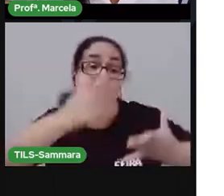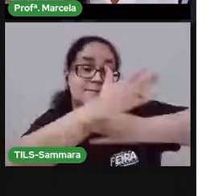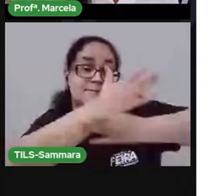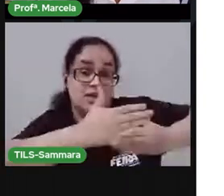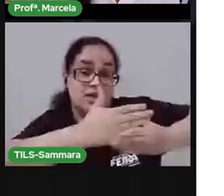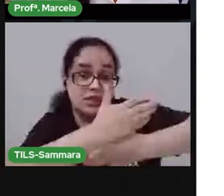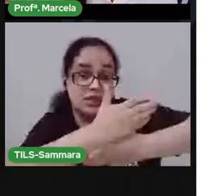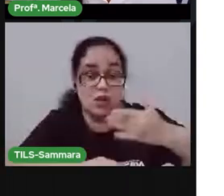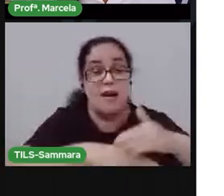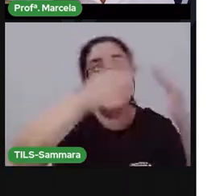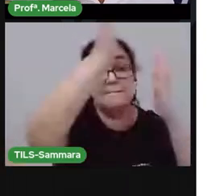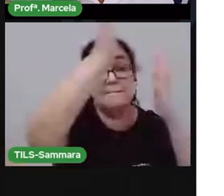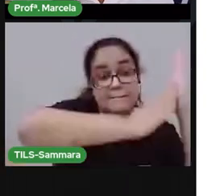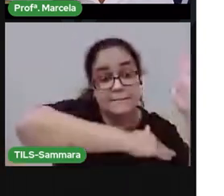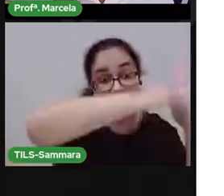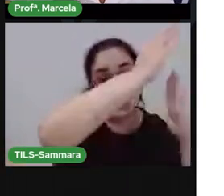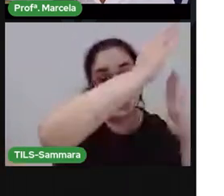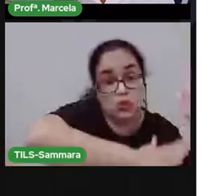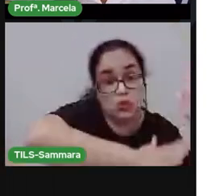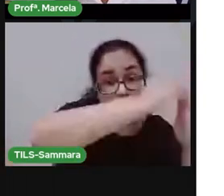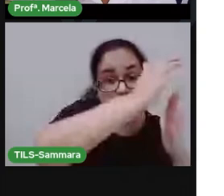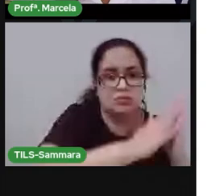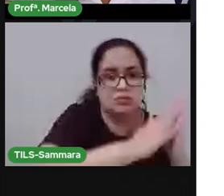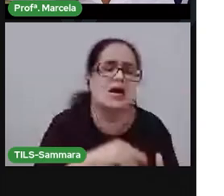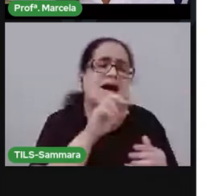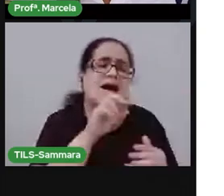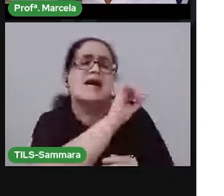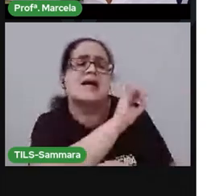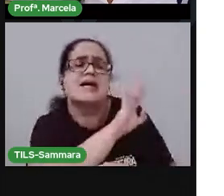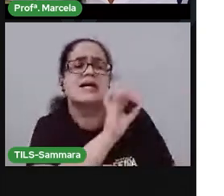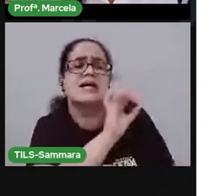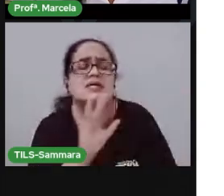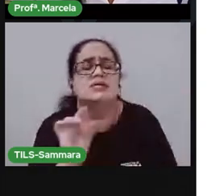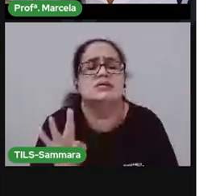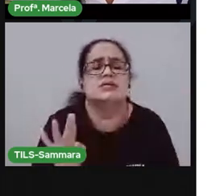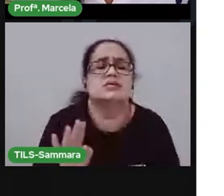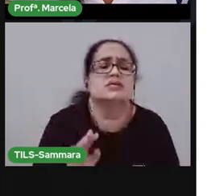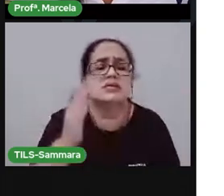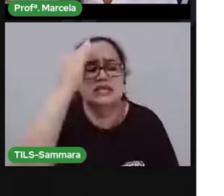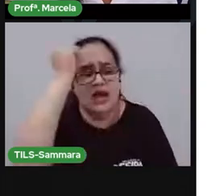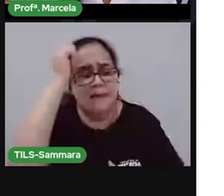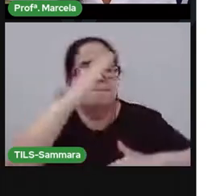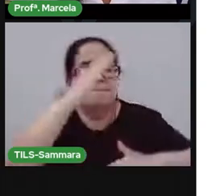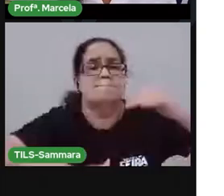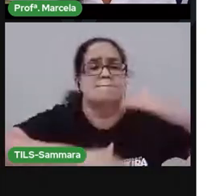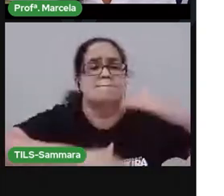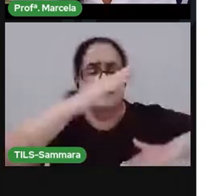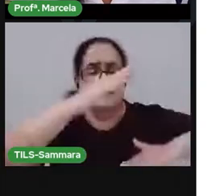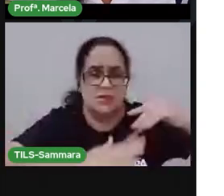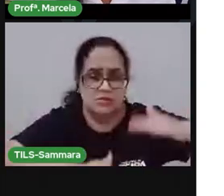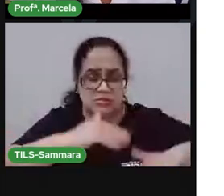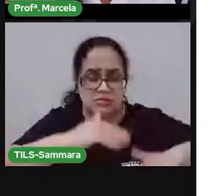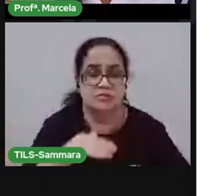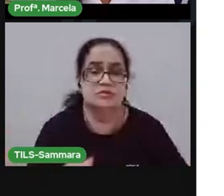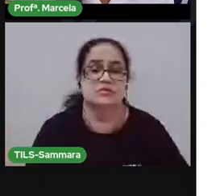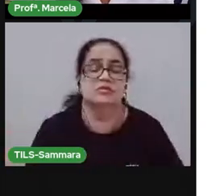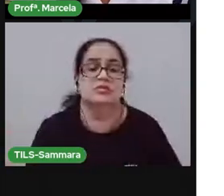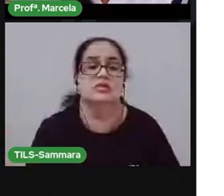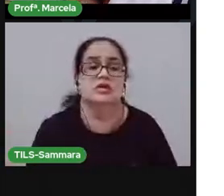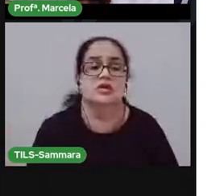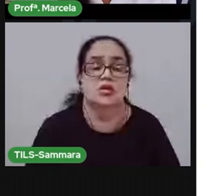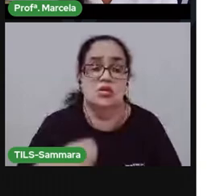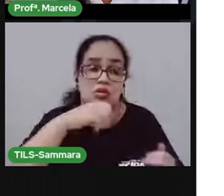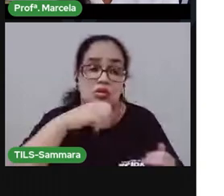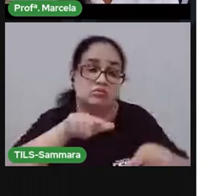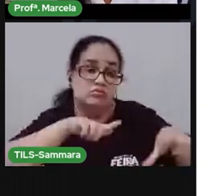pedreiro, pintor. Cada um tem uma função. Cada um faz alguma tarefa